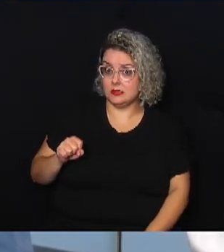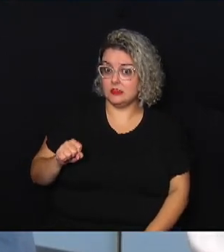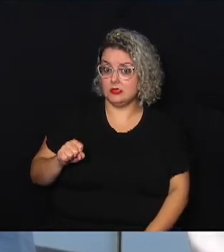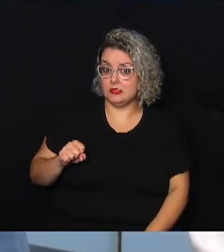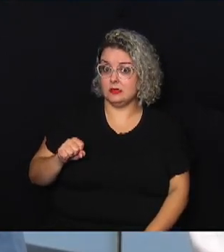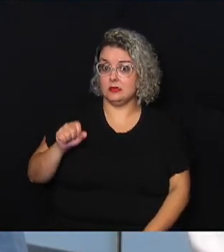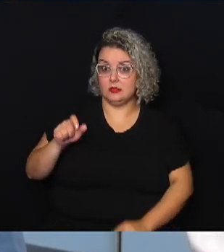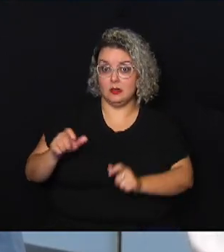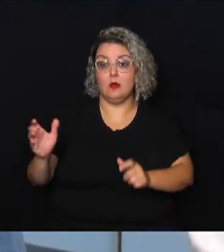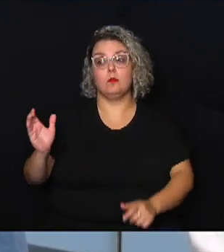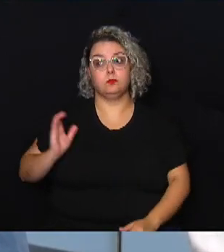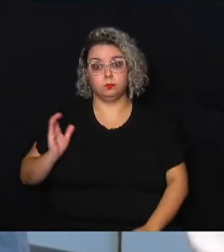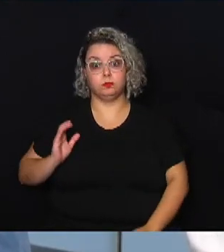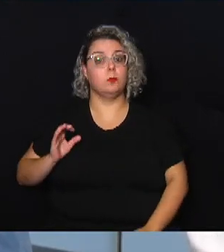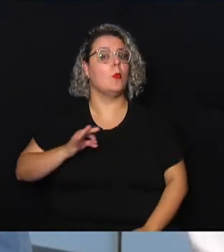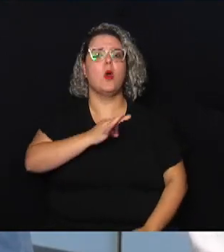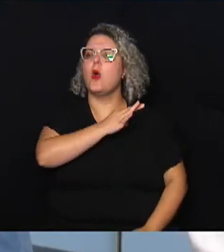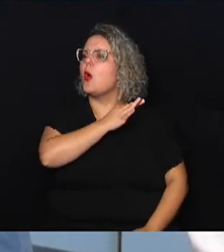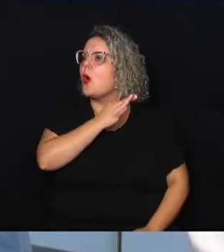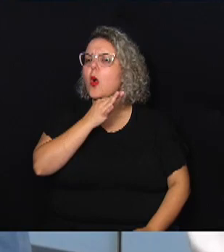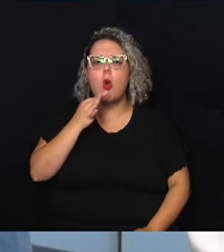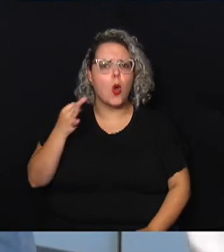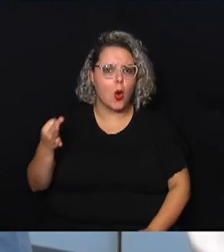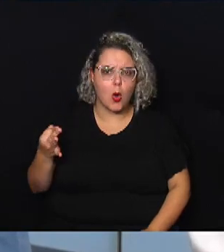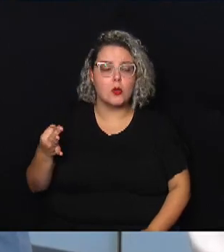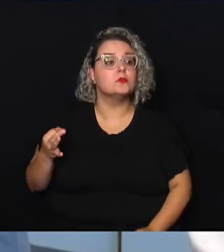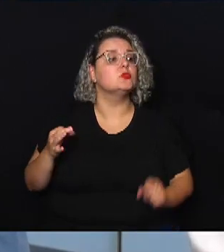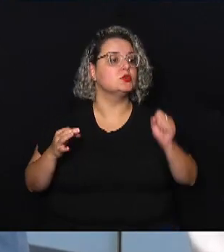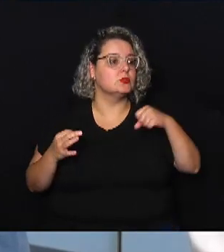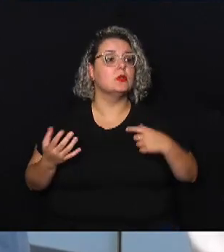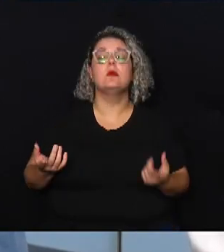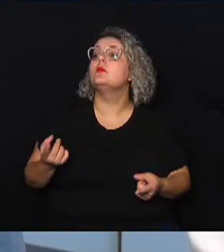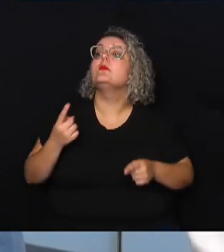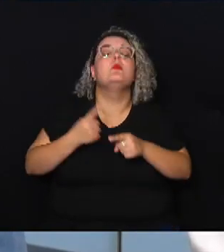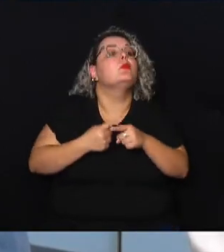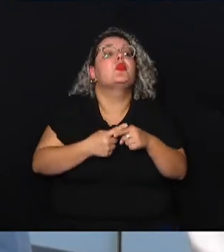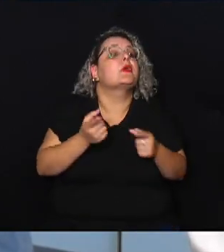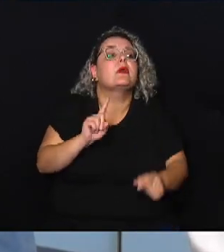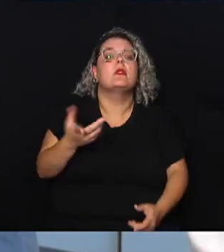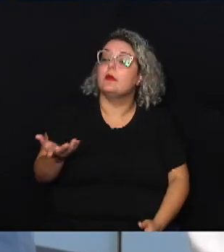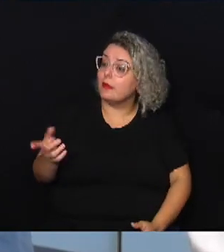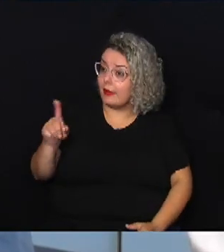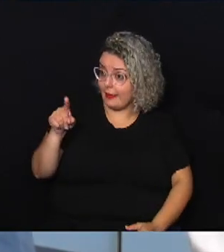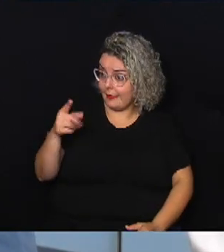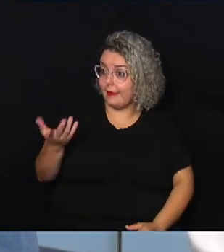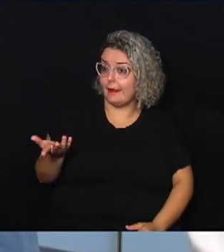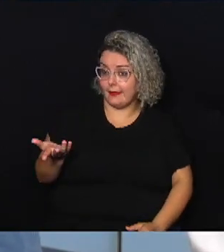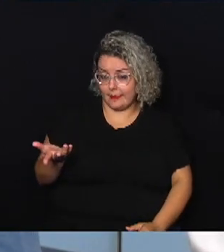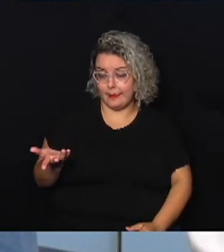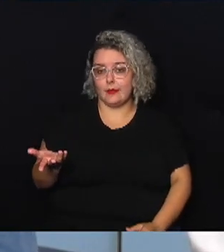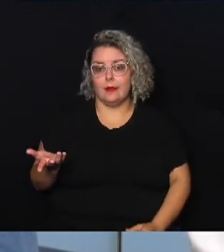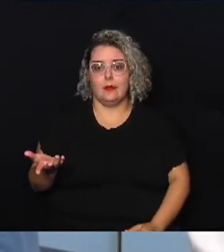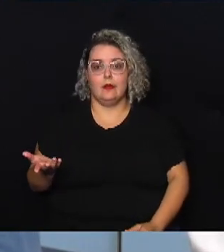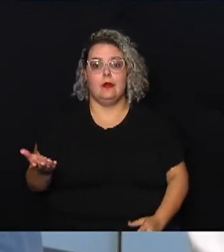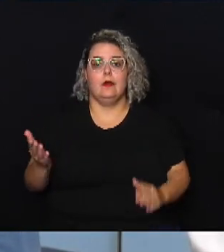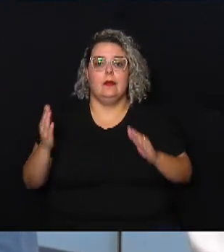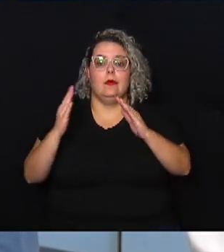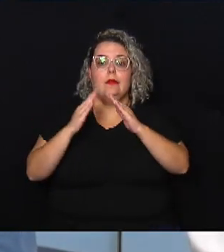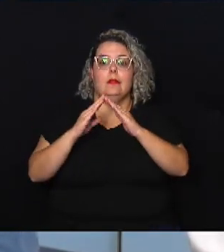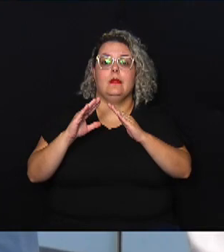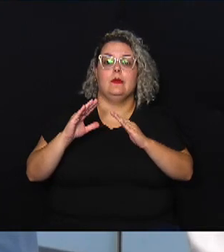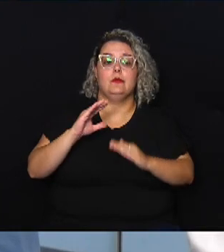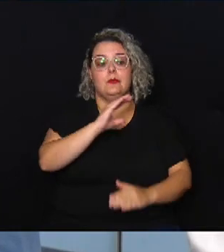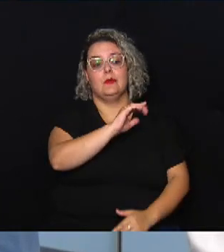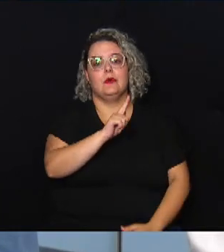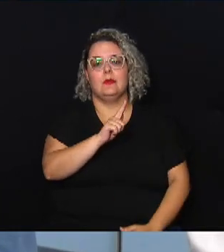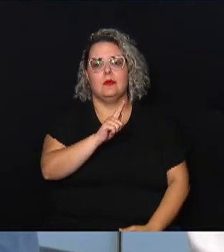abastado ótimo ótimo porque não né é porque tem muita gente que mora lá no campo grande e